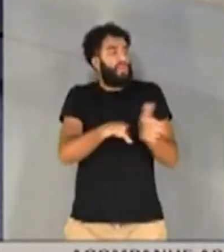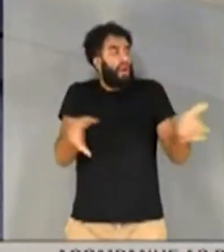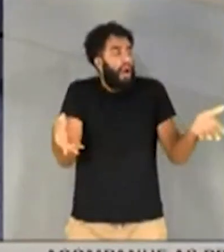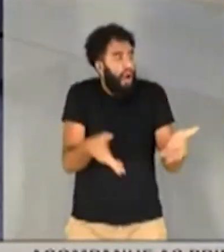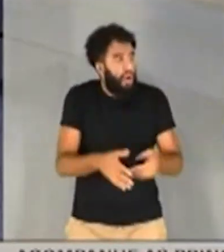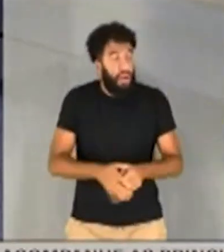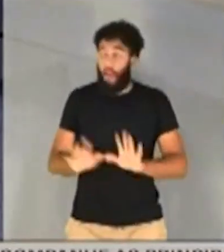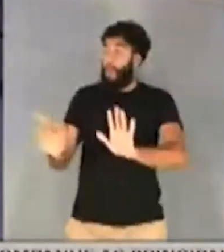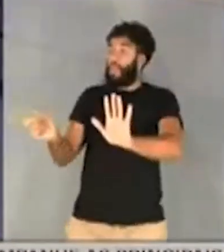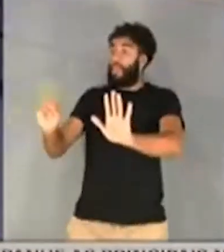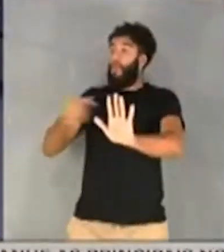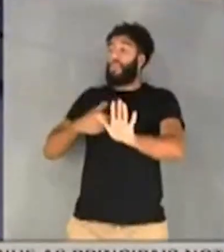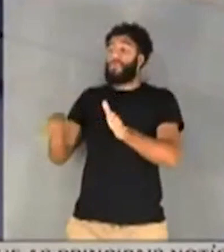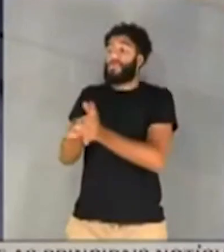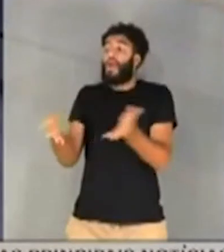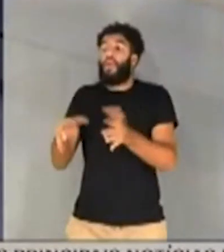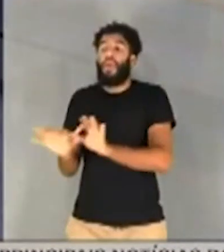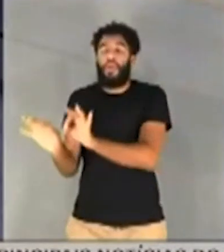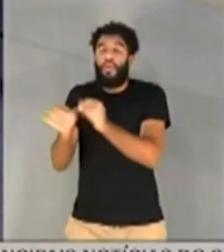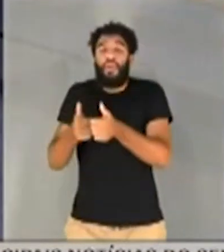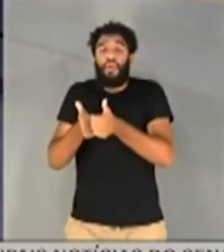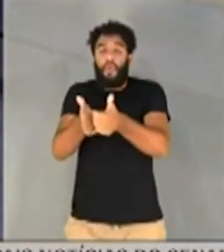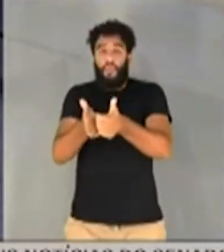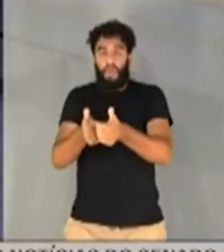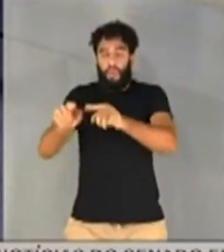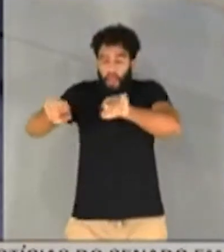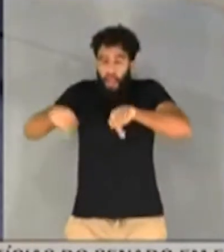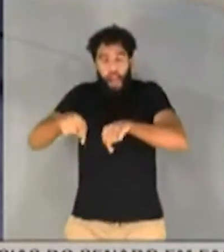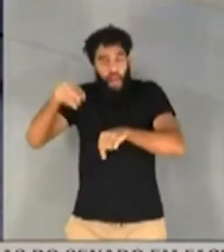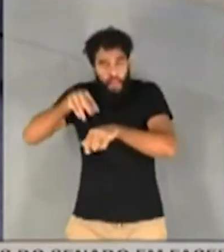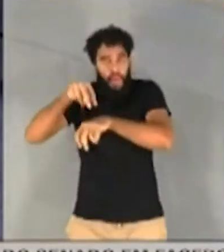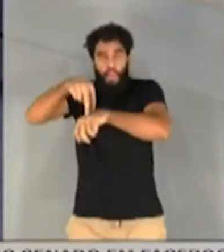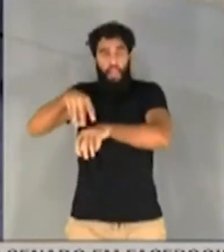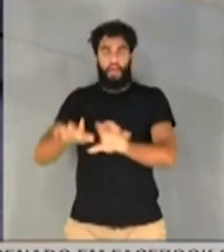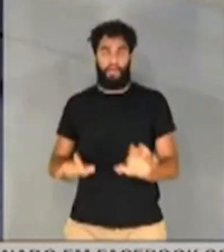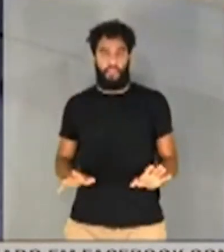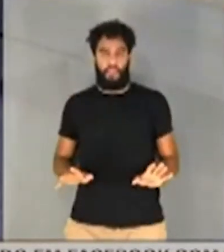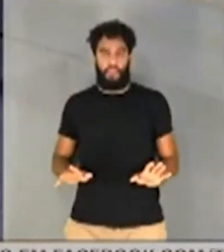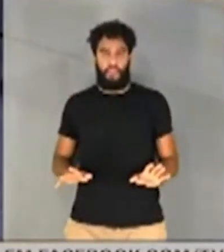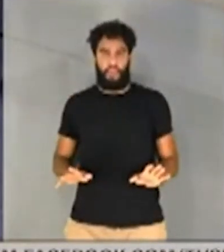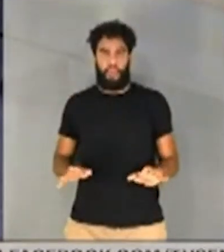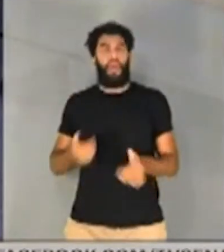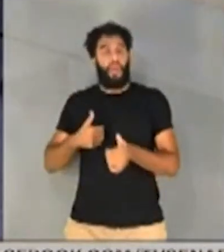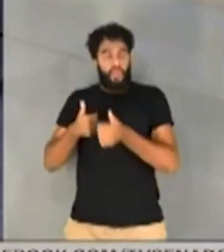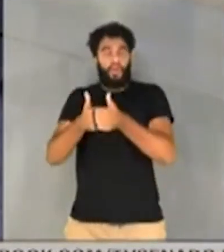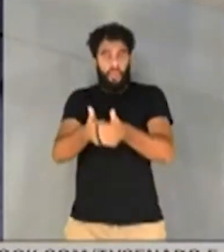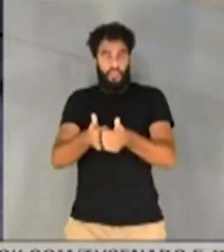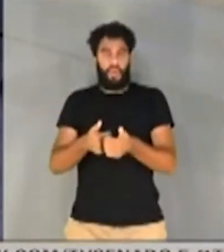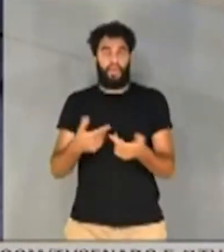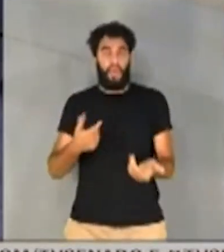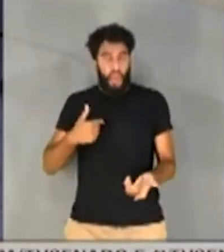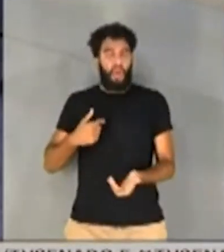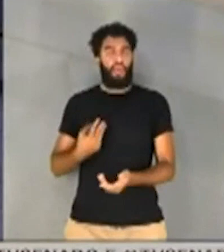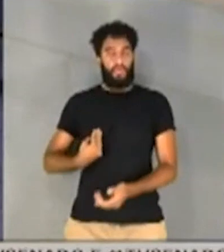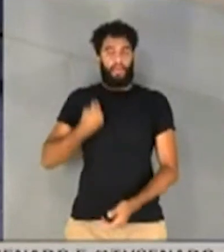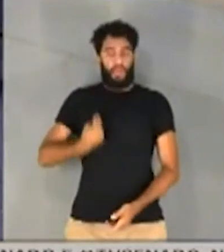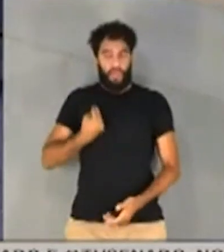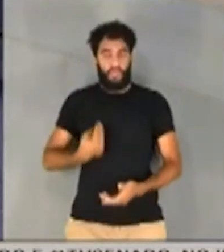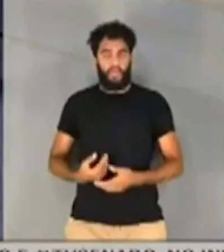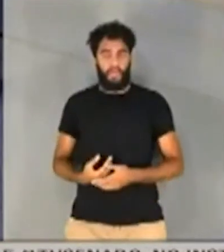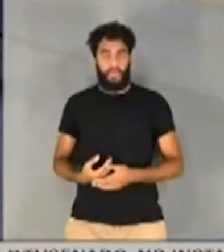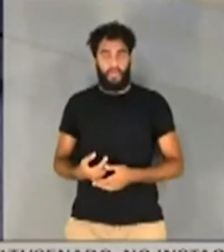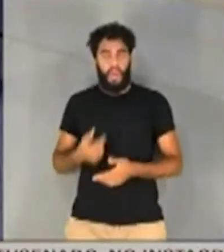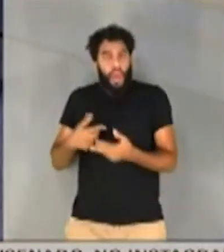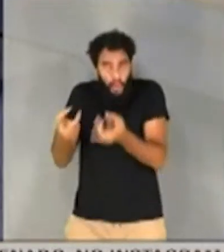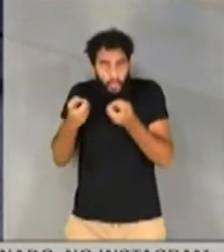chegou Não, eu não cheguei agora, não. Eu estou acompanhando, presidente, dentro do meu gabinete, desde o primeiro momento. sei no gabinete. Mas eu estava lá, eu estava lá assistindo, sentindo a